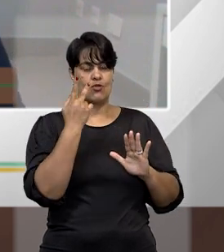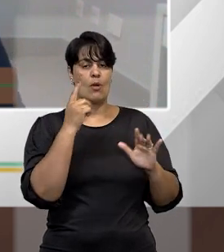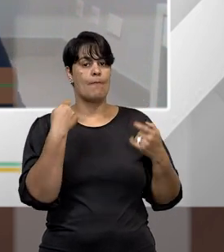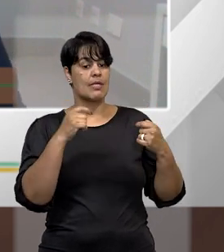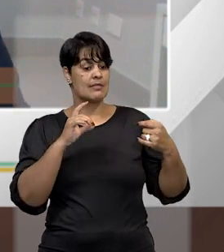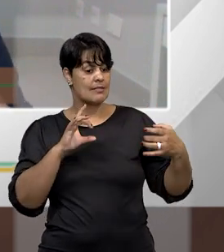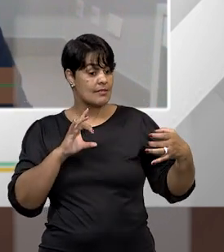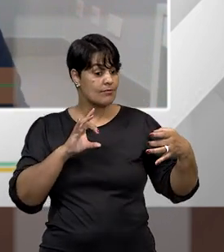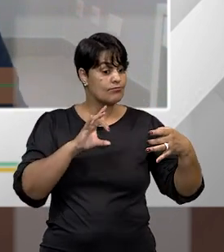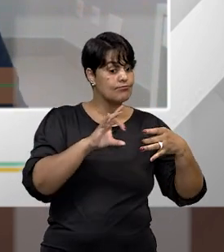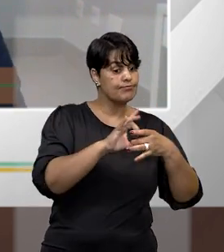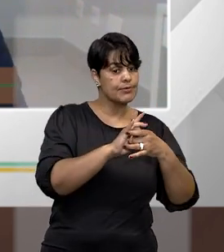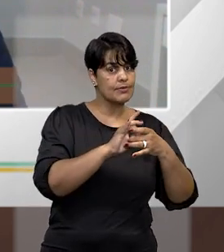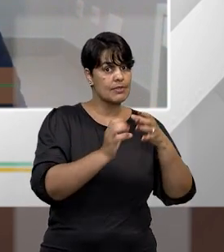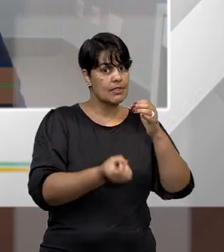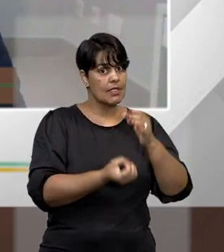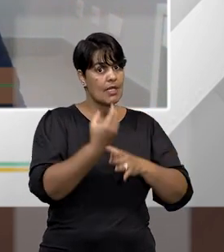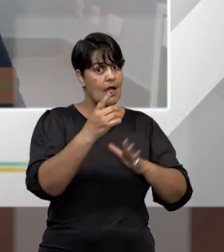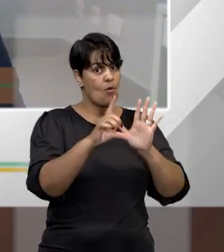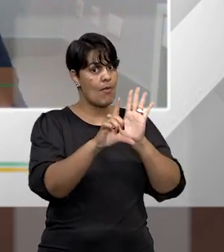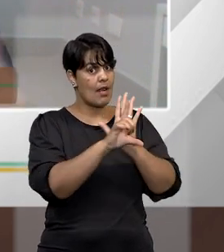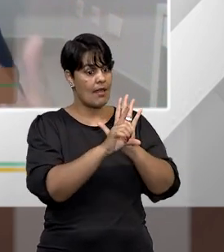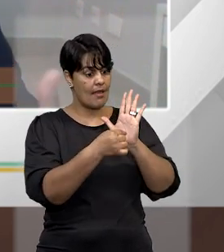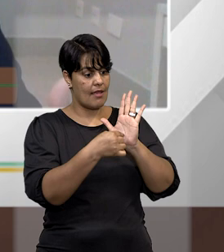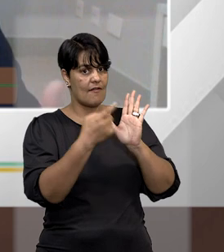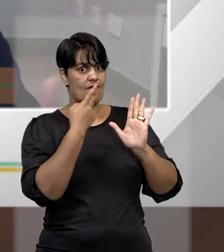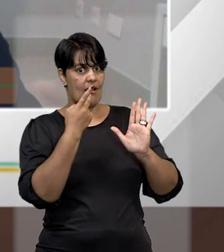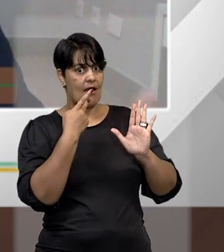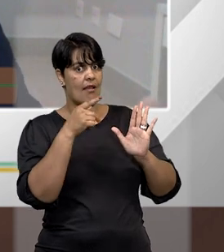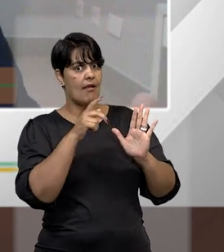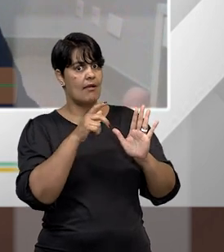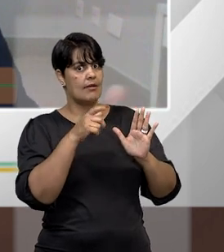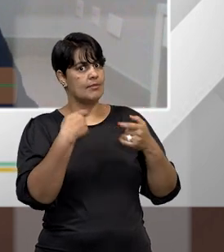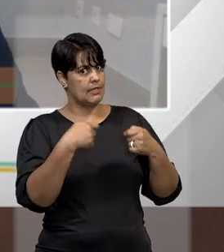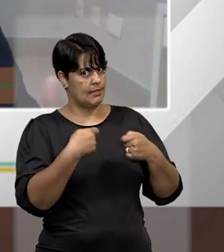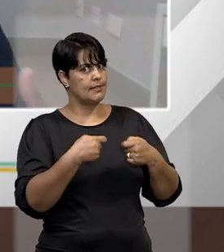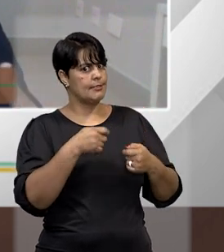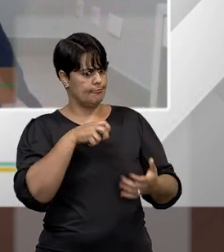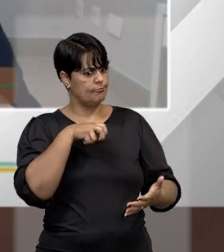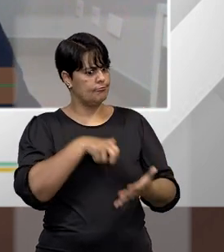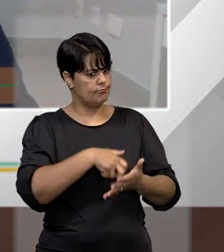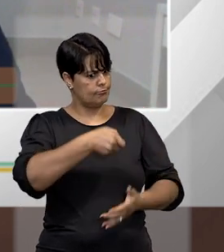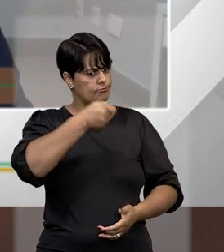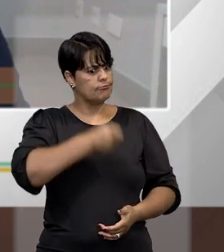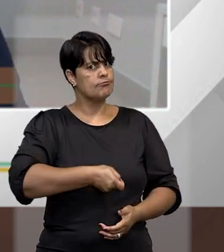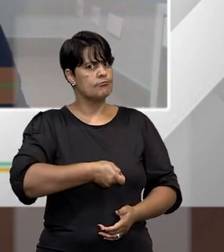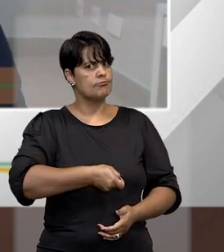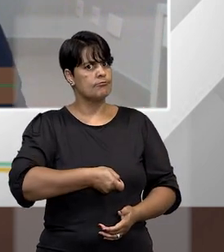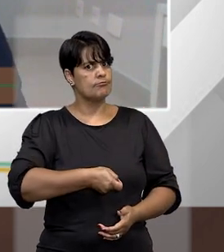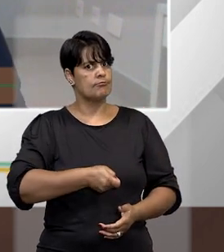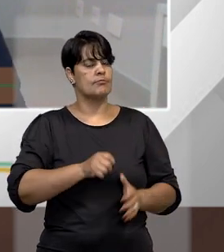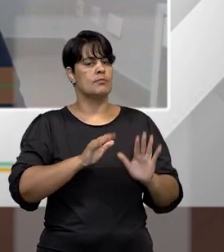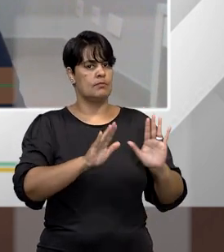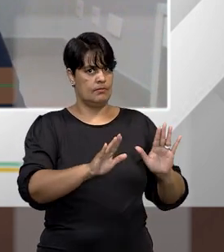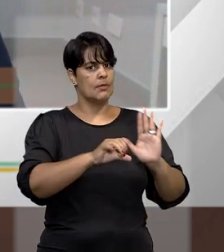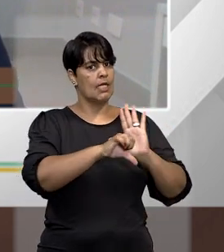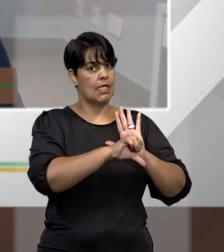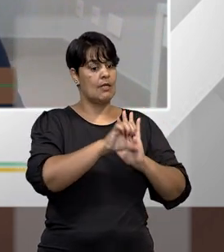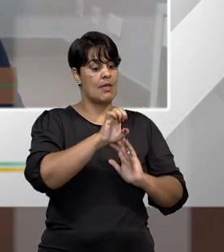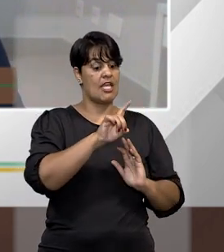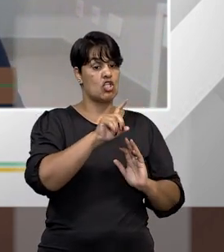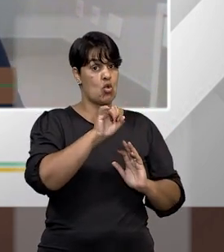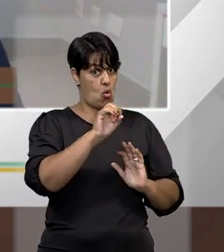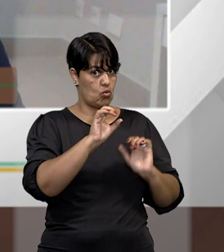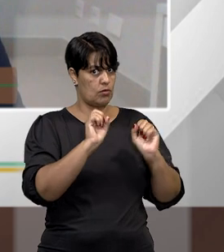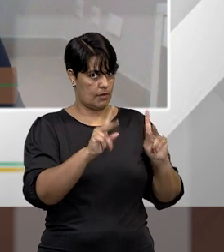uma norma que dê um tratamento um pouco mais severo àquilo que vem a ser crime hediondo. Pois no inciso seguinte do artigo 5º, a nossa